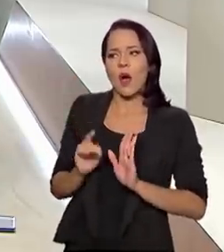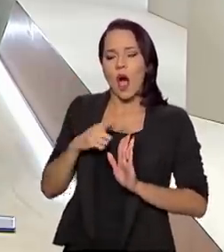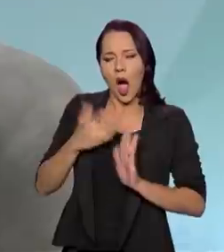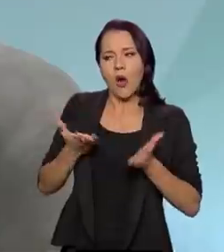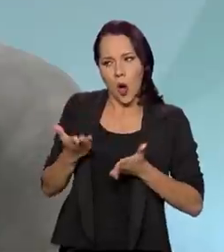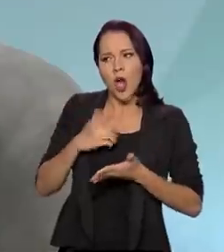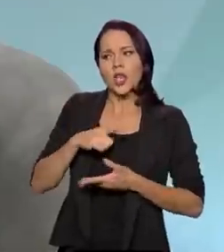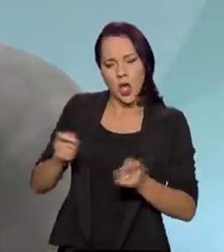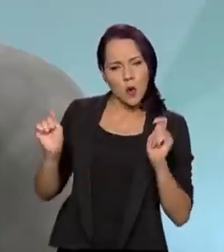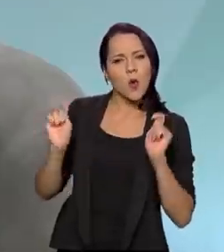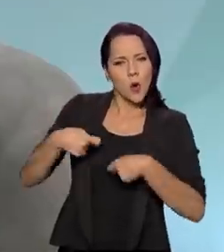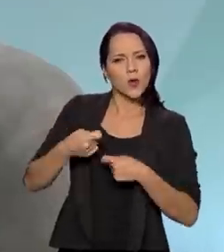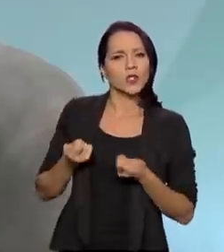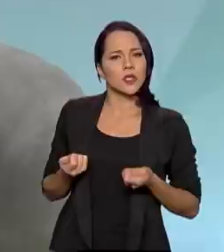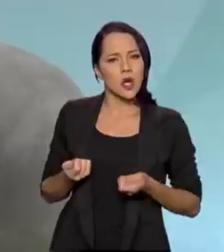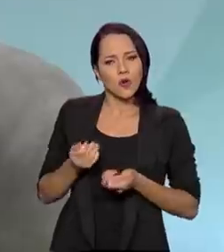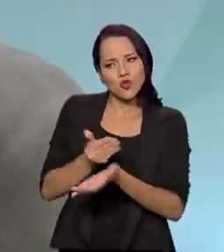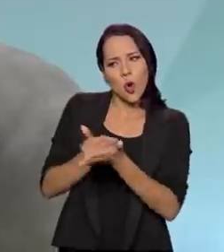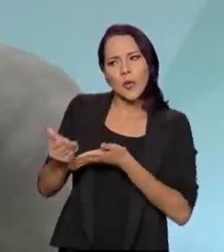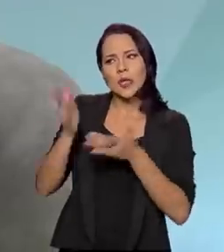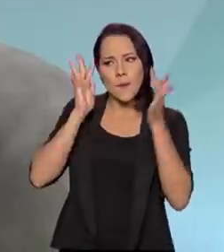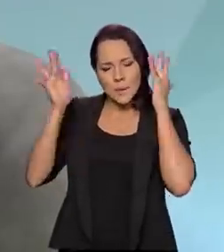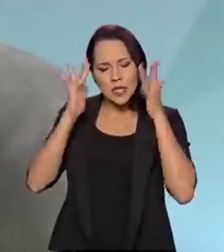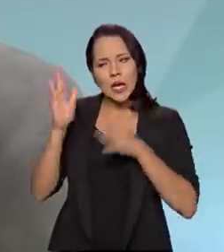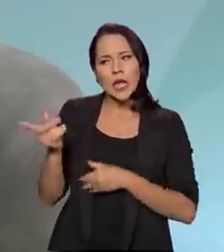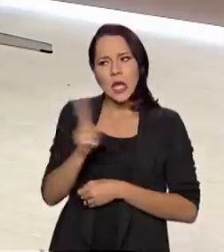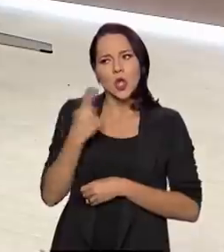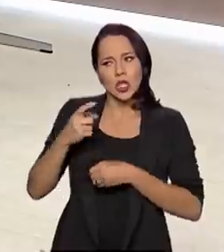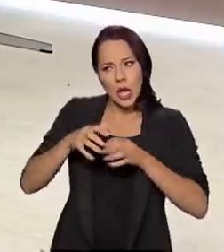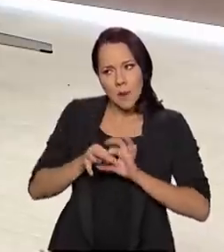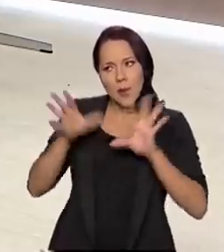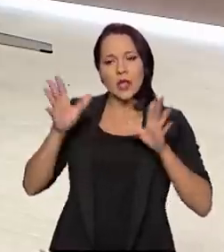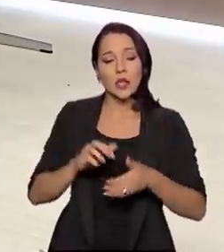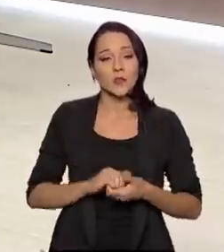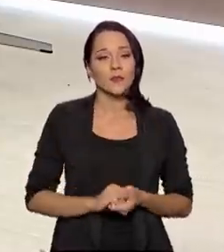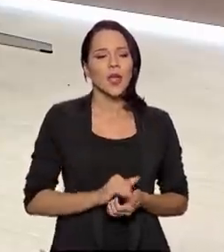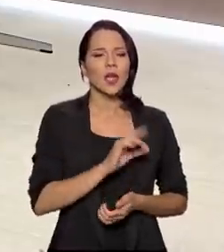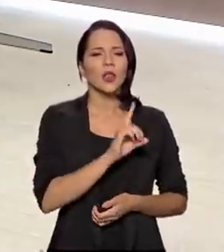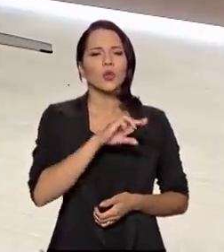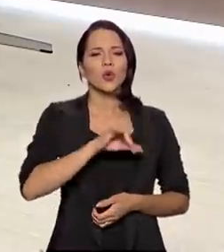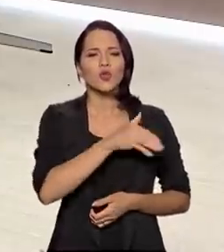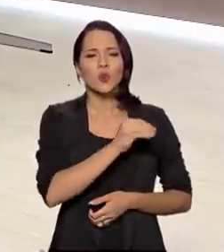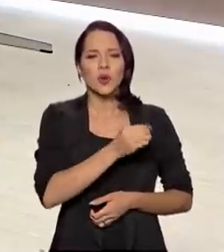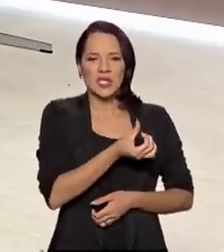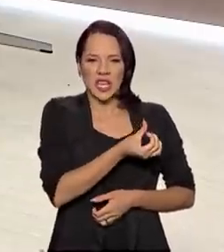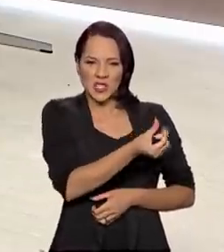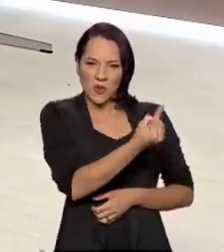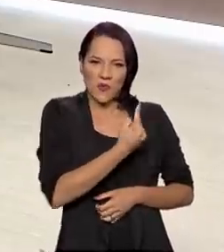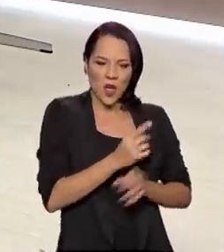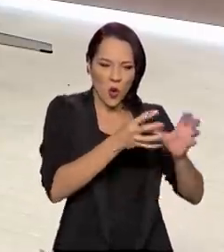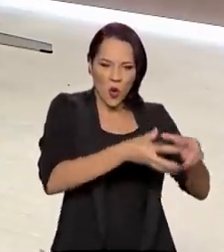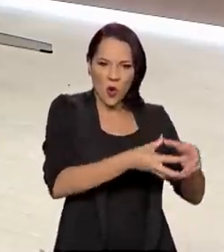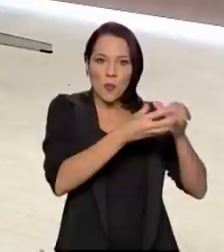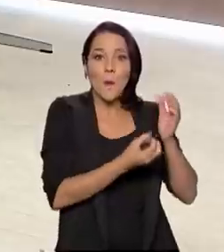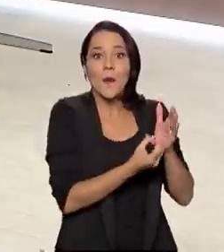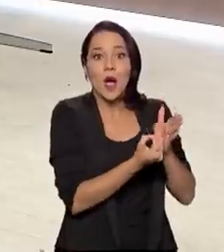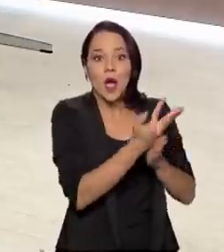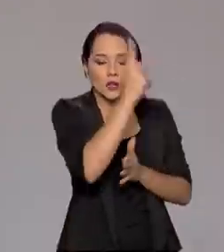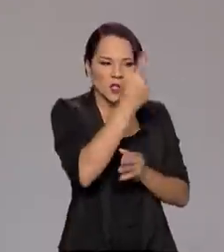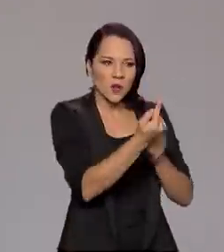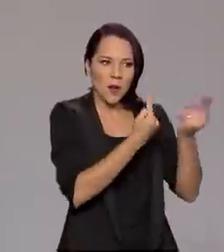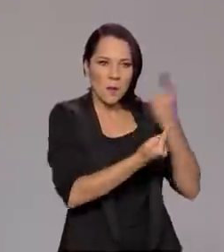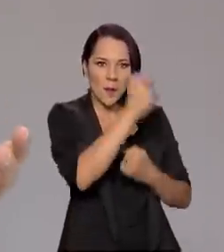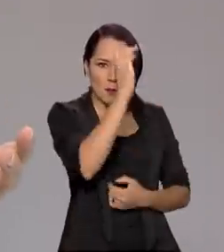condições de começar a pensar na nossa independência. Porque quando o Dom João VI vem com a corte, são milhares de pessoas ao Brasil,